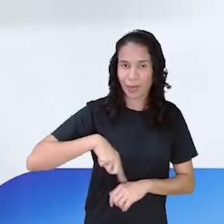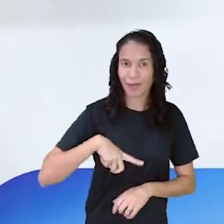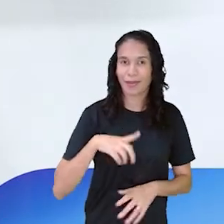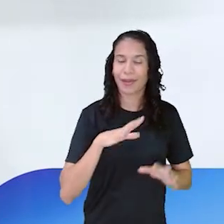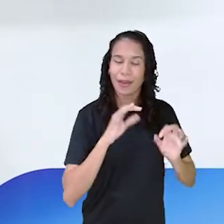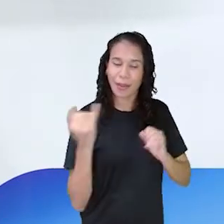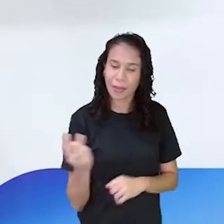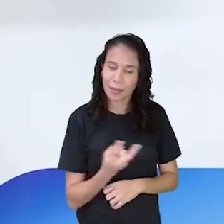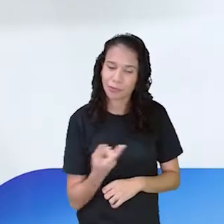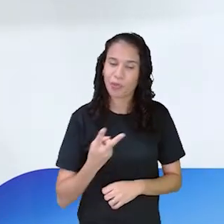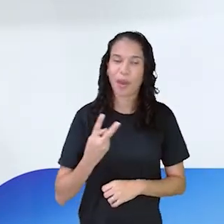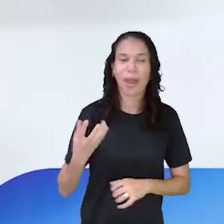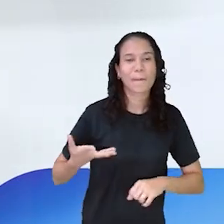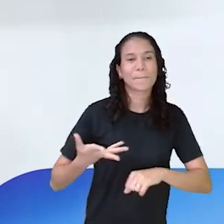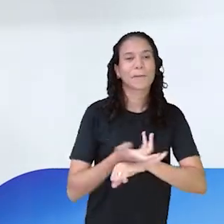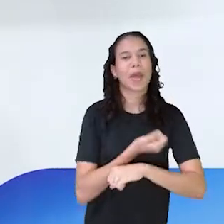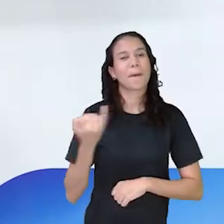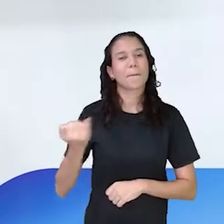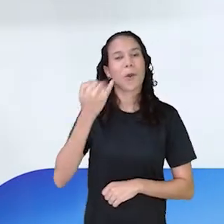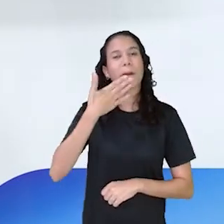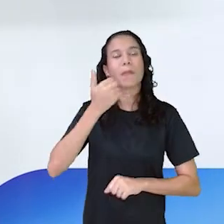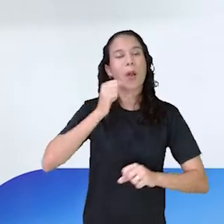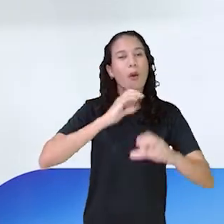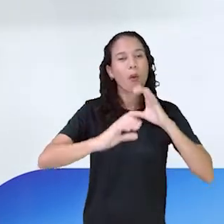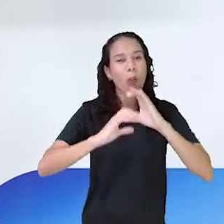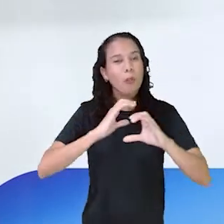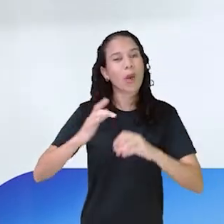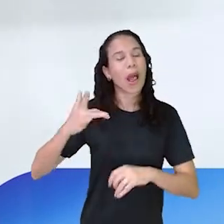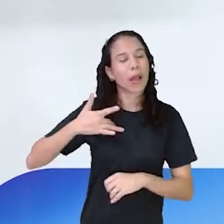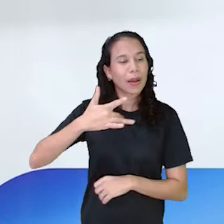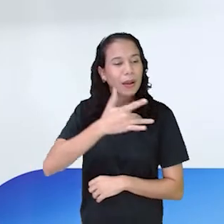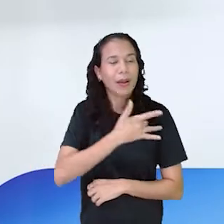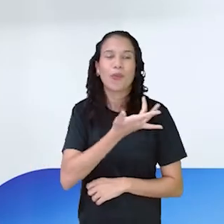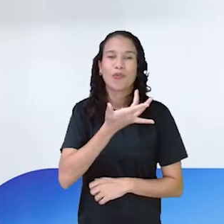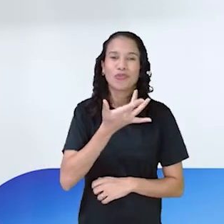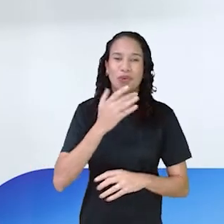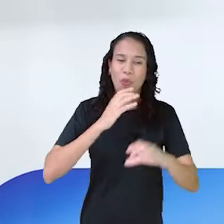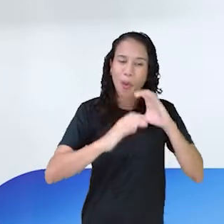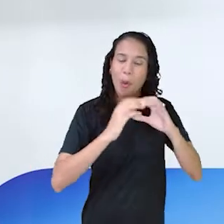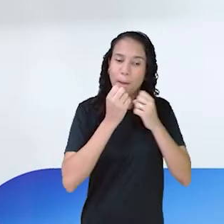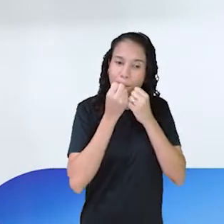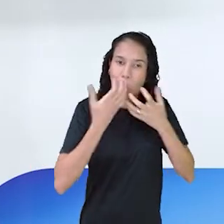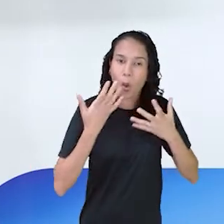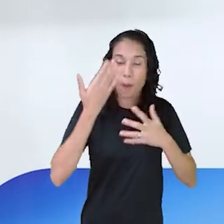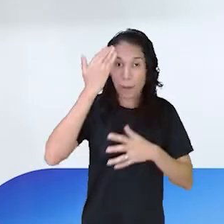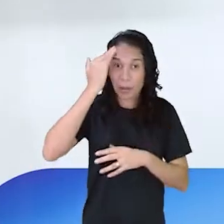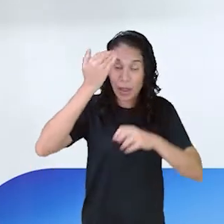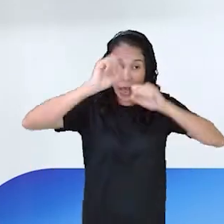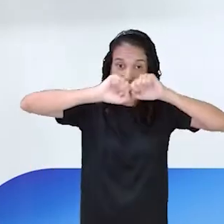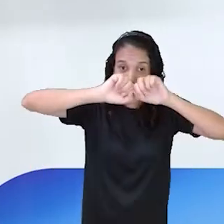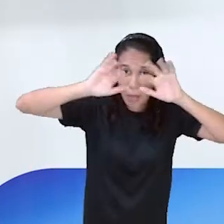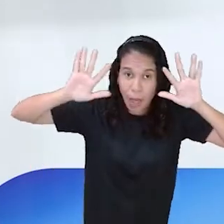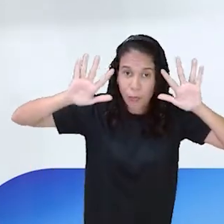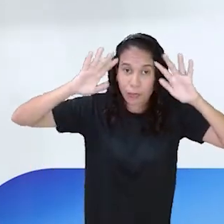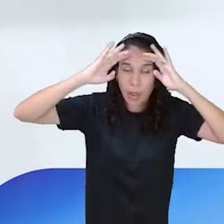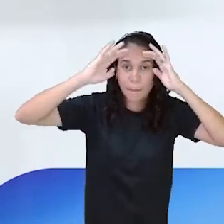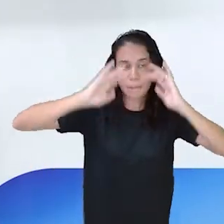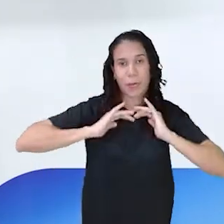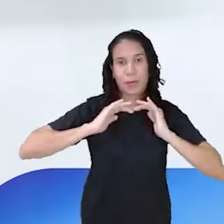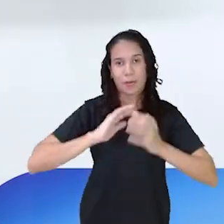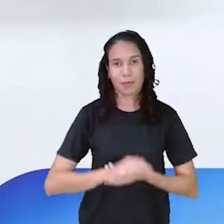importantes, né? Pra que a gente tenha uma comunicação saudável, pra que a gente possa ser entendido e pra que a gente possa ser respeitado.